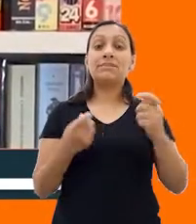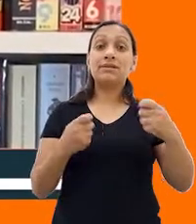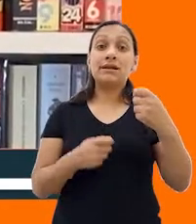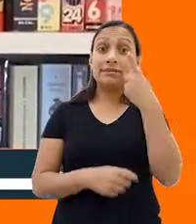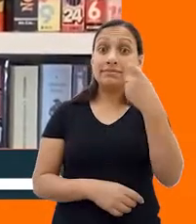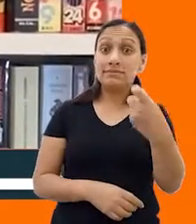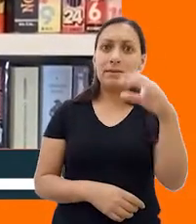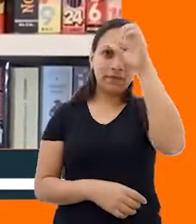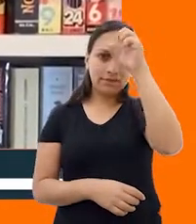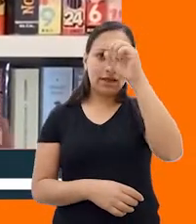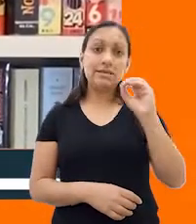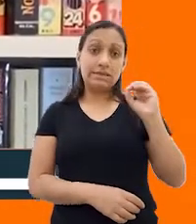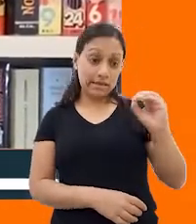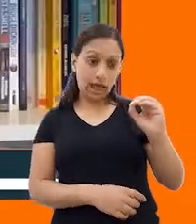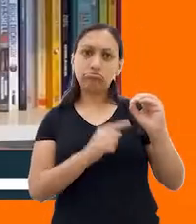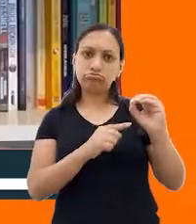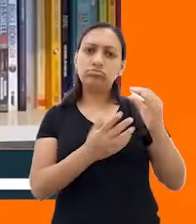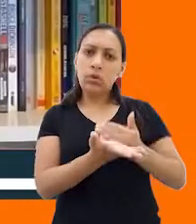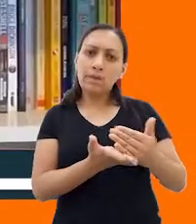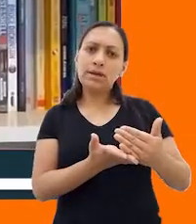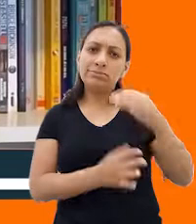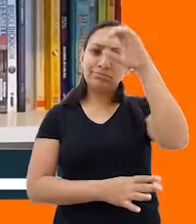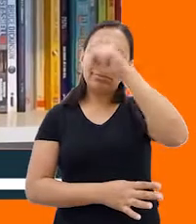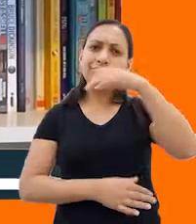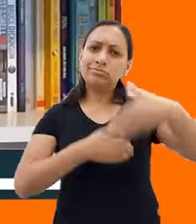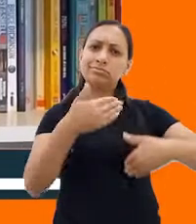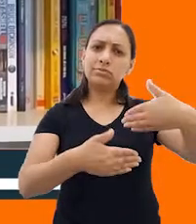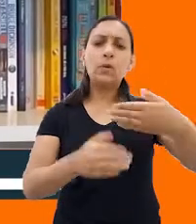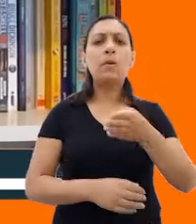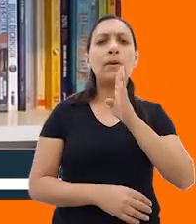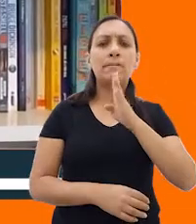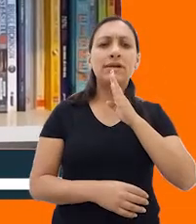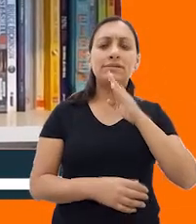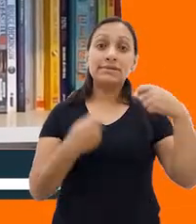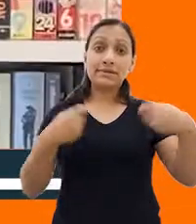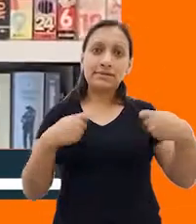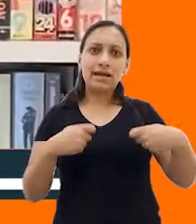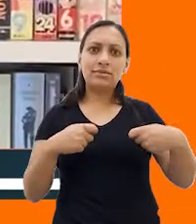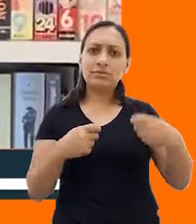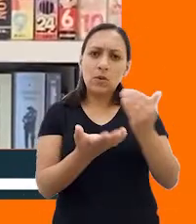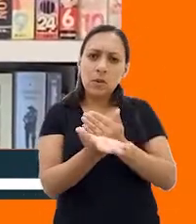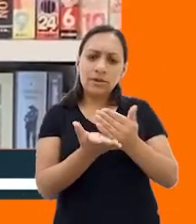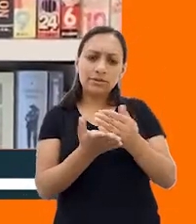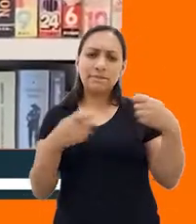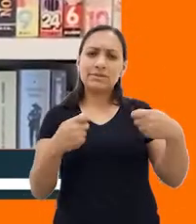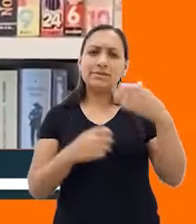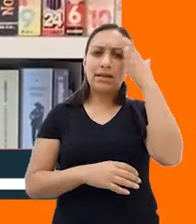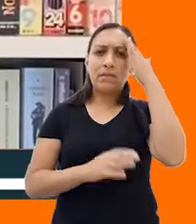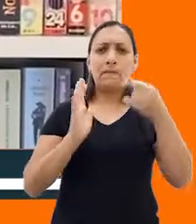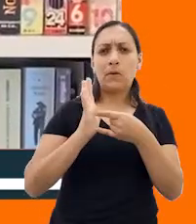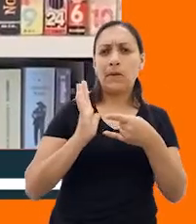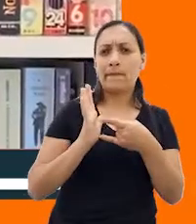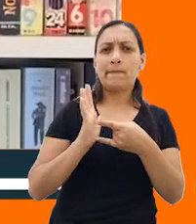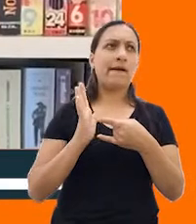zero. A gente considera que vocês vão começar a aprender os conhecimentos necessários para o curso desde o zero, desde o início. Precisa saber programar ou